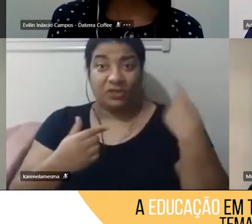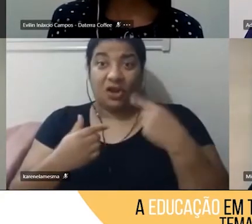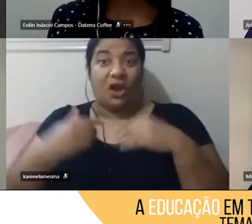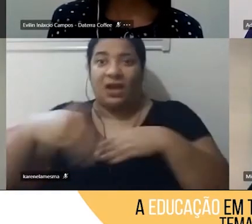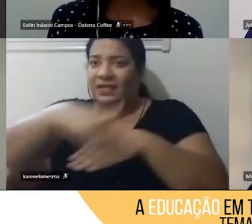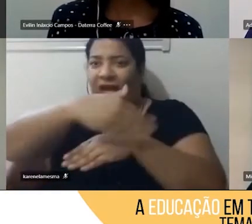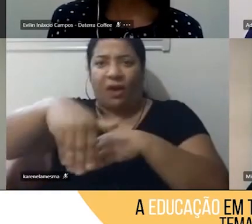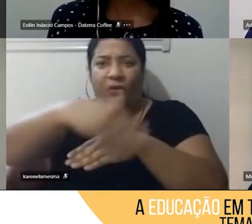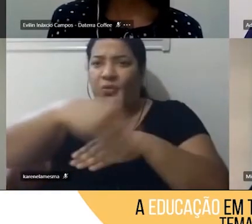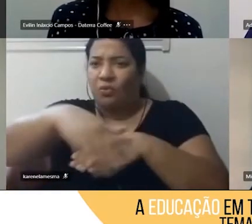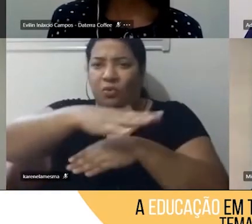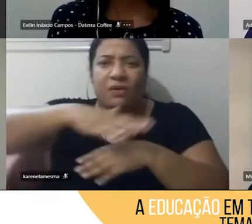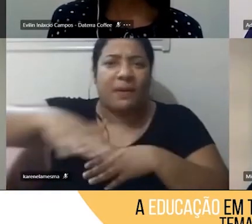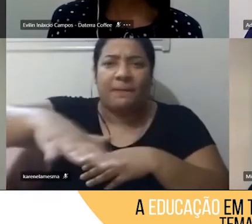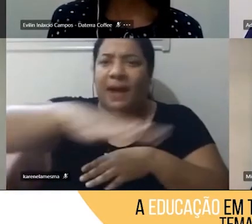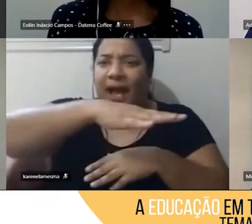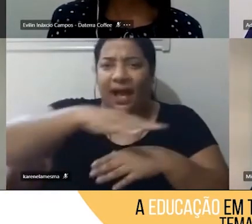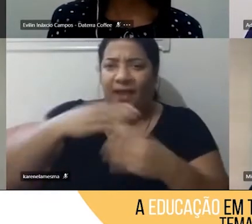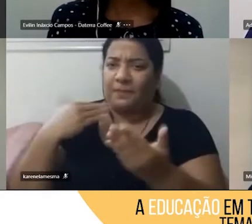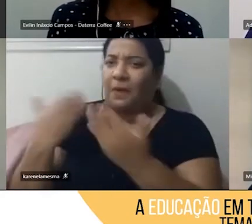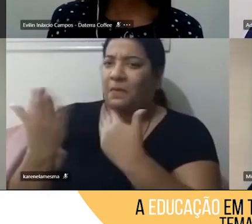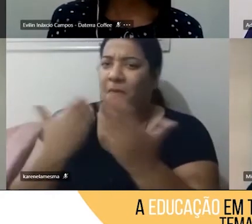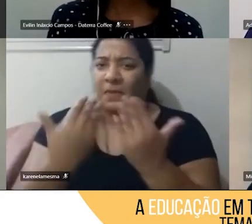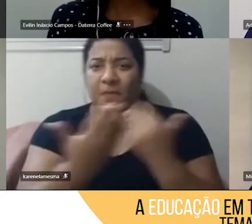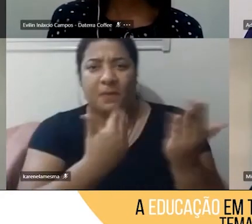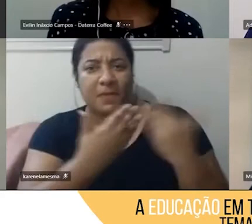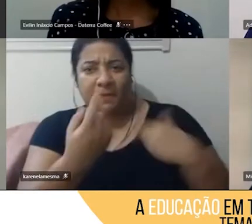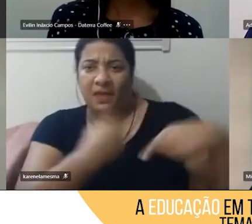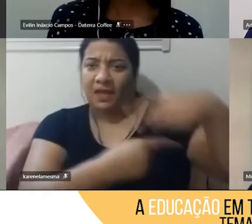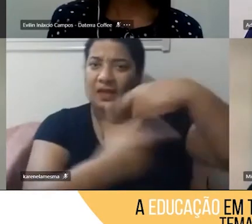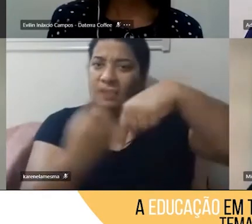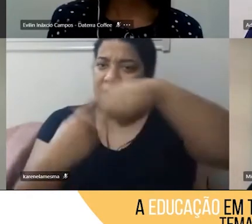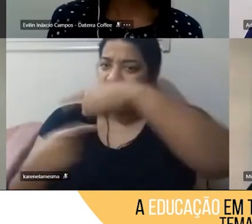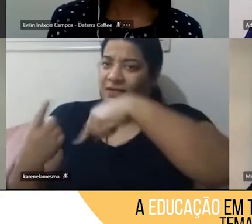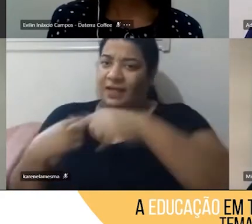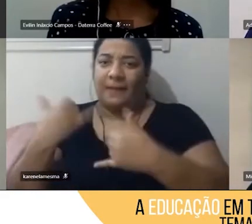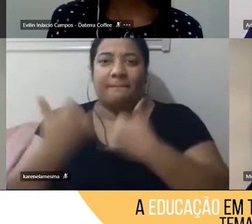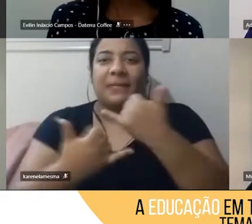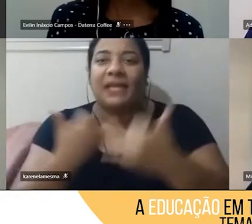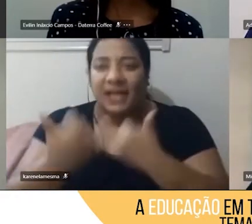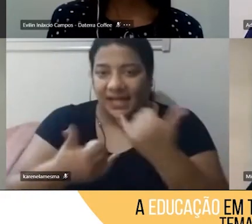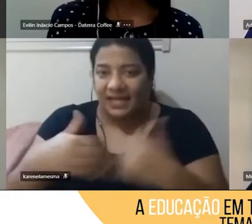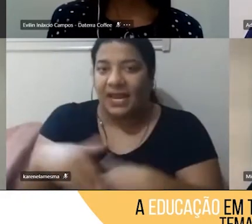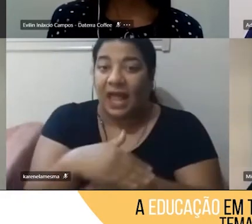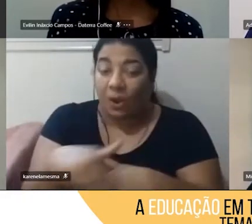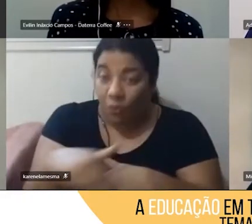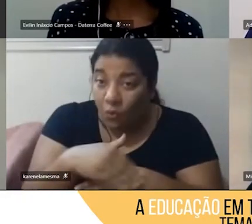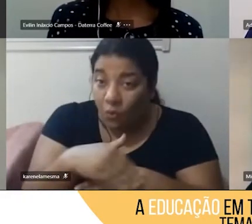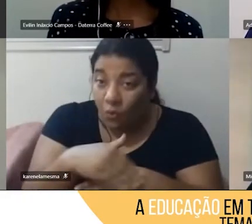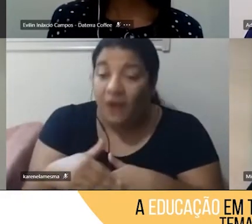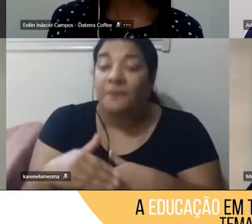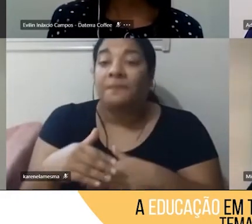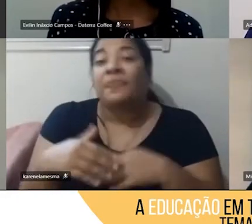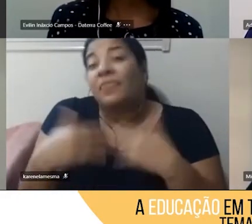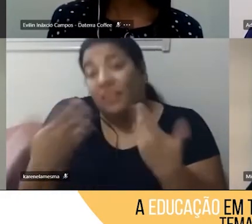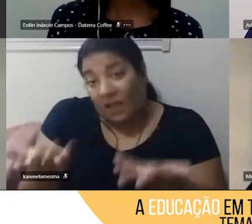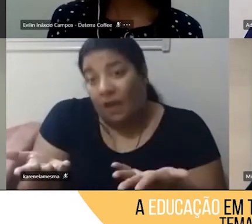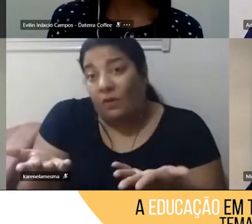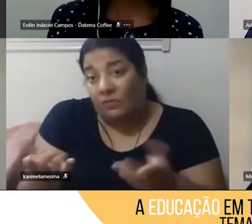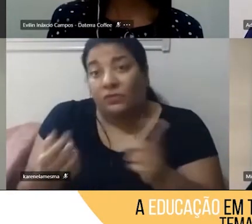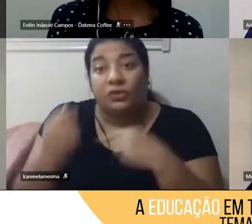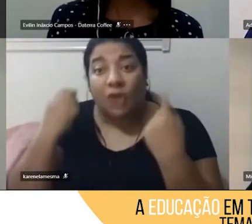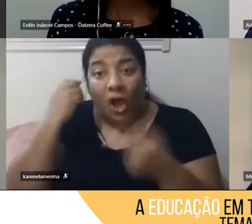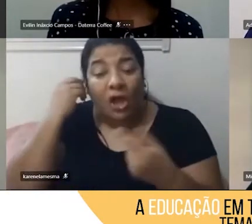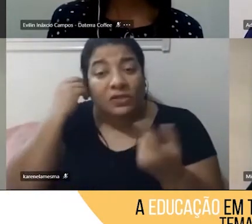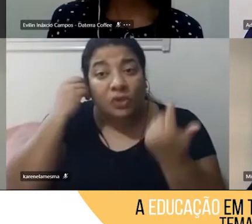era o bairro, que era a convivência com as brincadeiras na rua. E a gente acabava desenvolvendo essa coisa